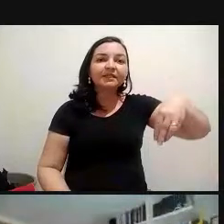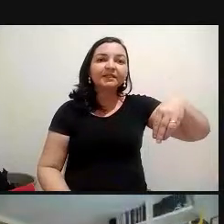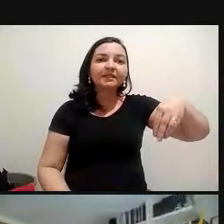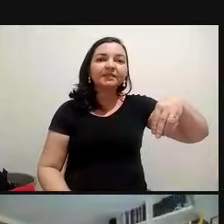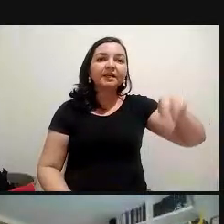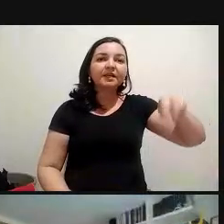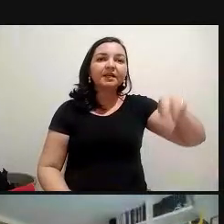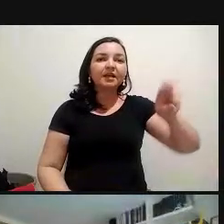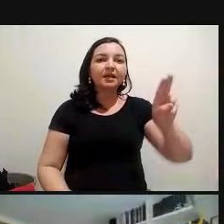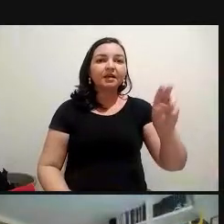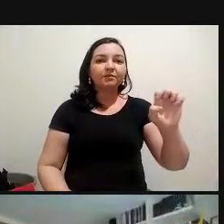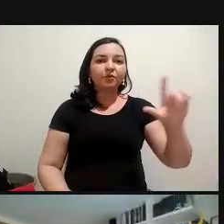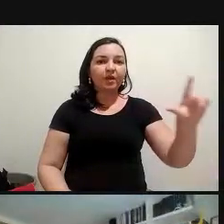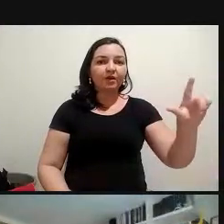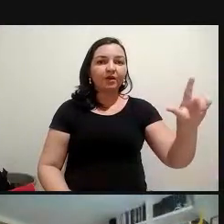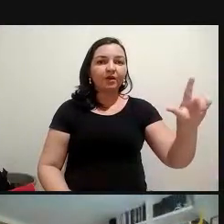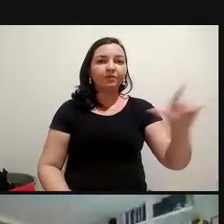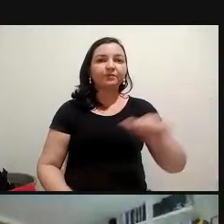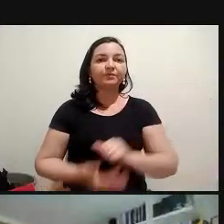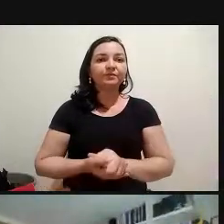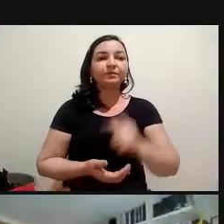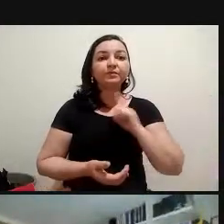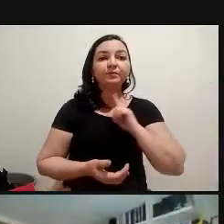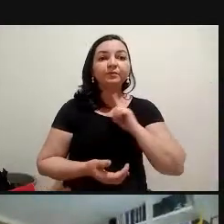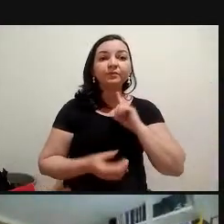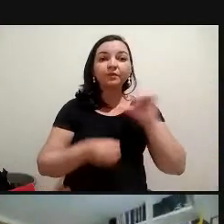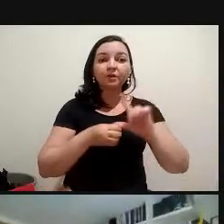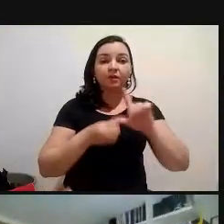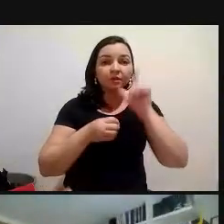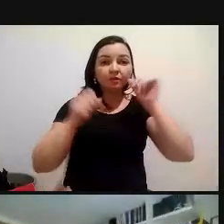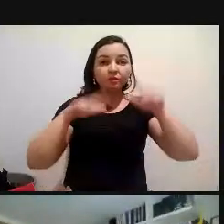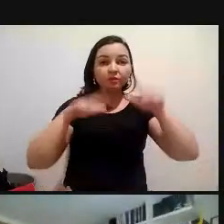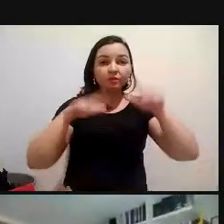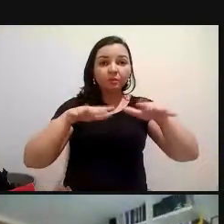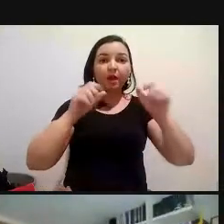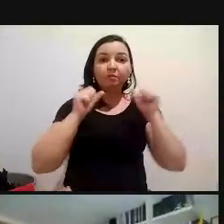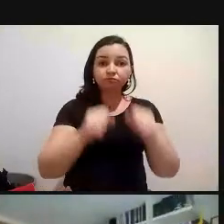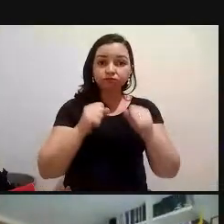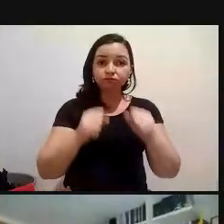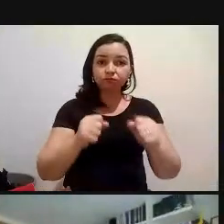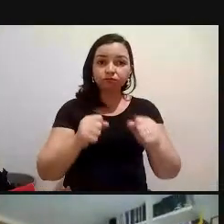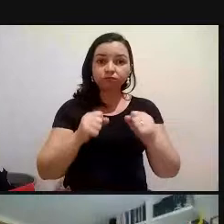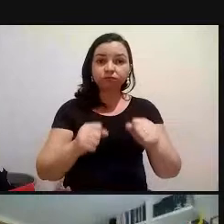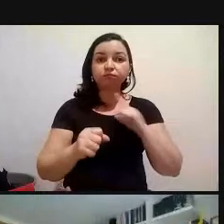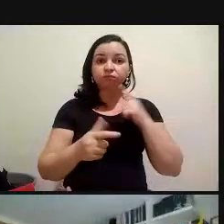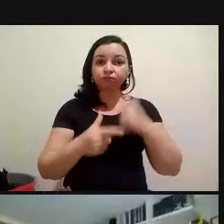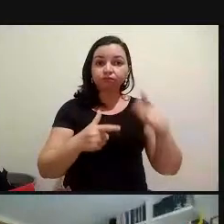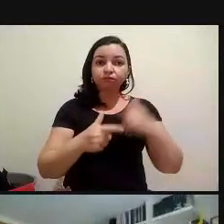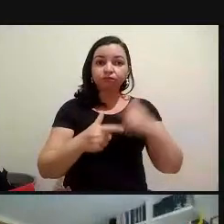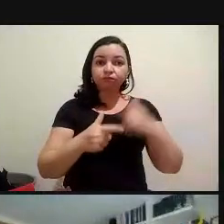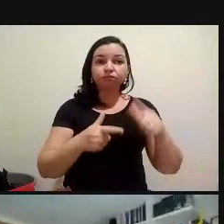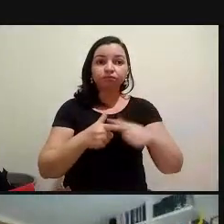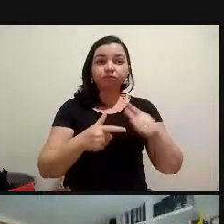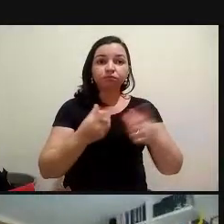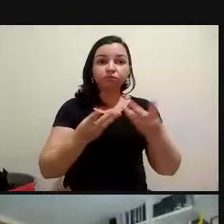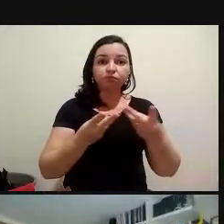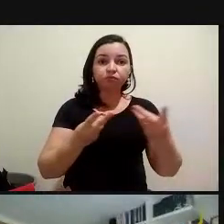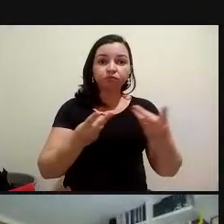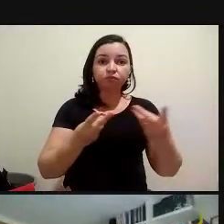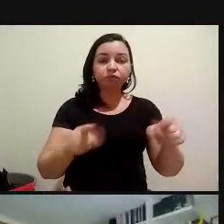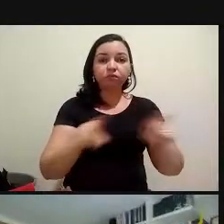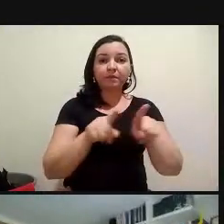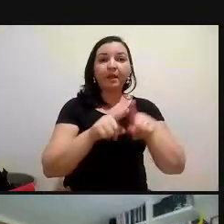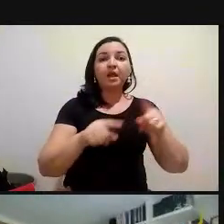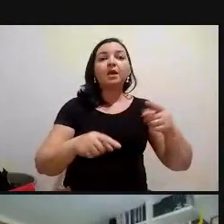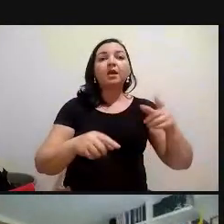casos, esse lixo, né, o resíduo no mar, ele pode causar até a extinção de espécies aquáticas, né, o canudo é um grande vilão, né, todos os